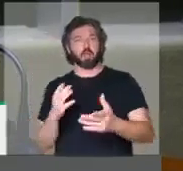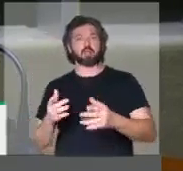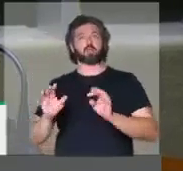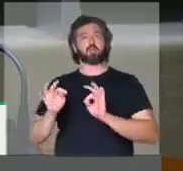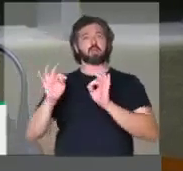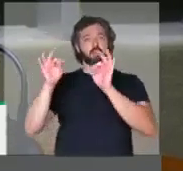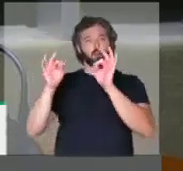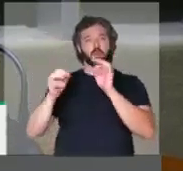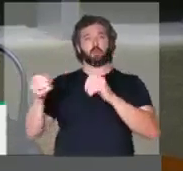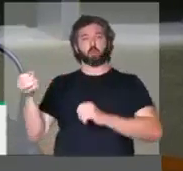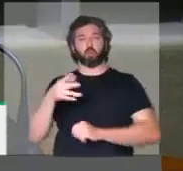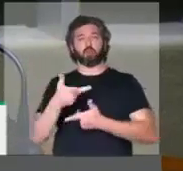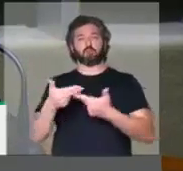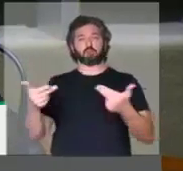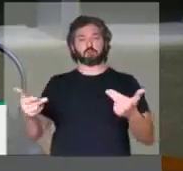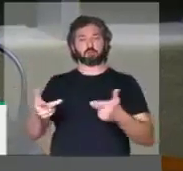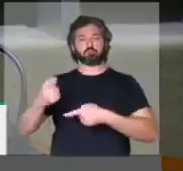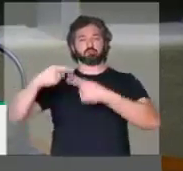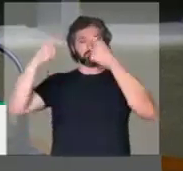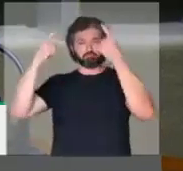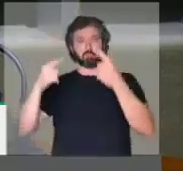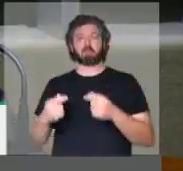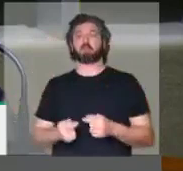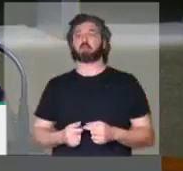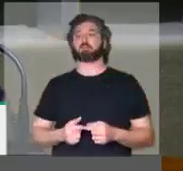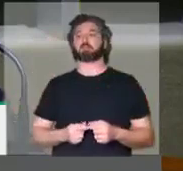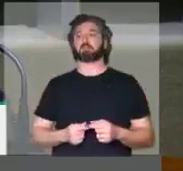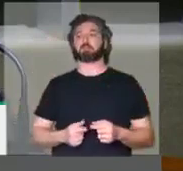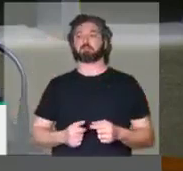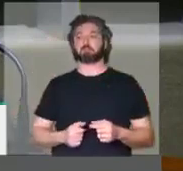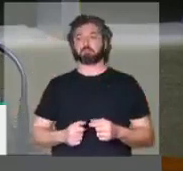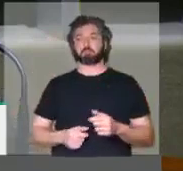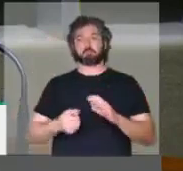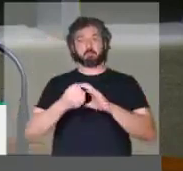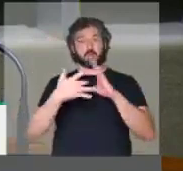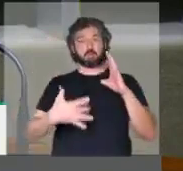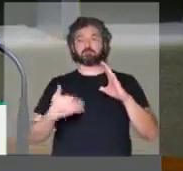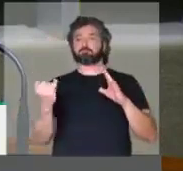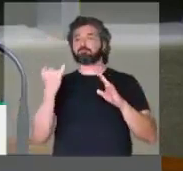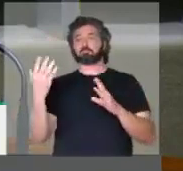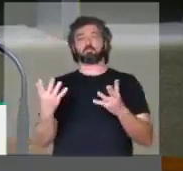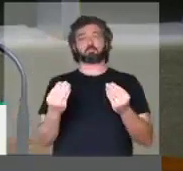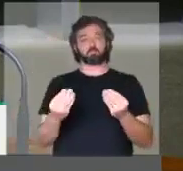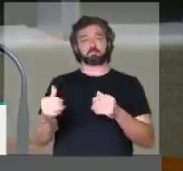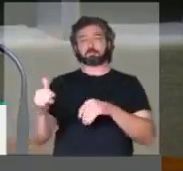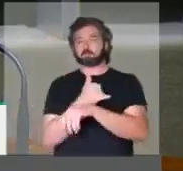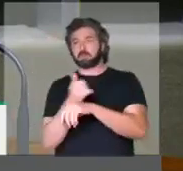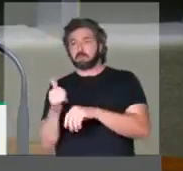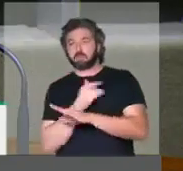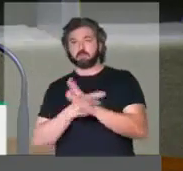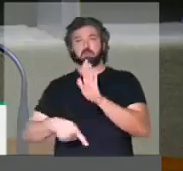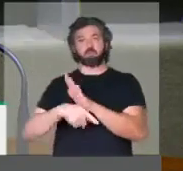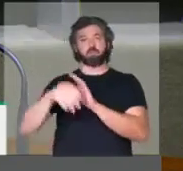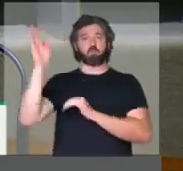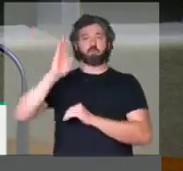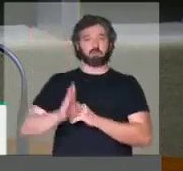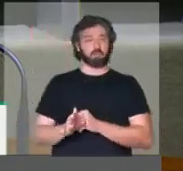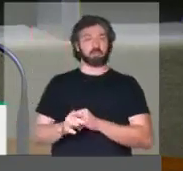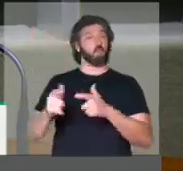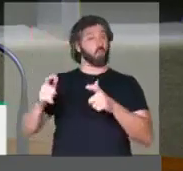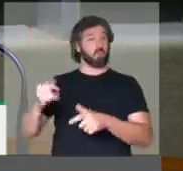tecnologia, inovação, enfim, para se debater aspectos fundamentais, importantes, estratégicos da vida nacional.